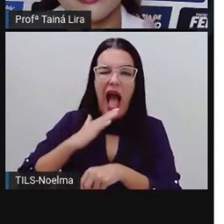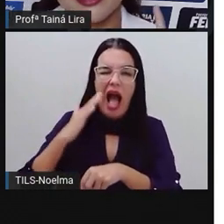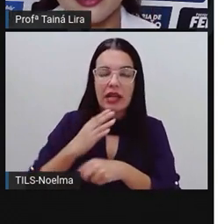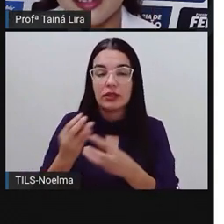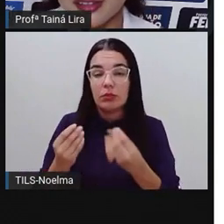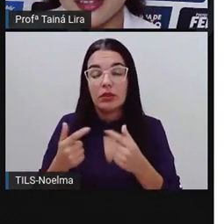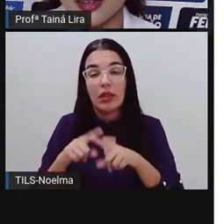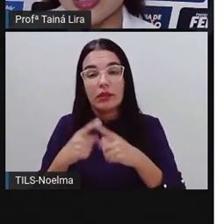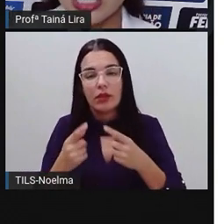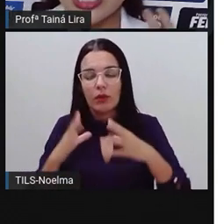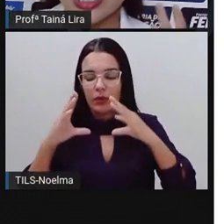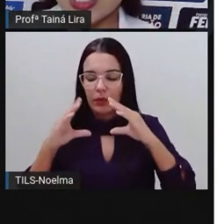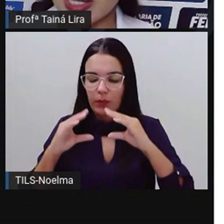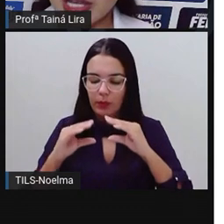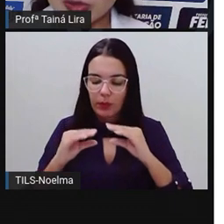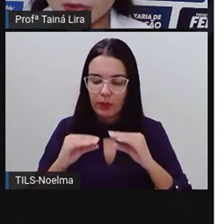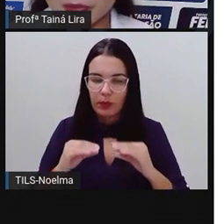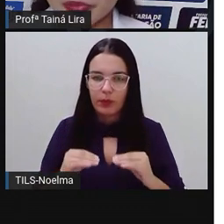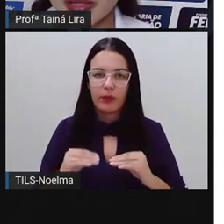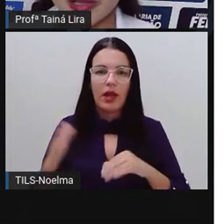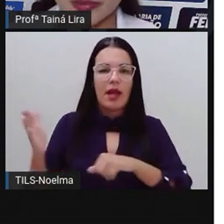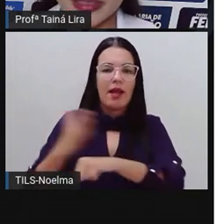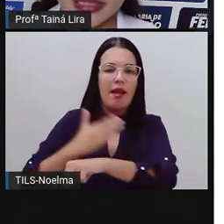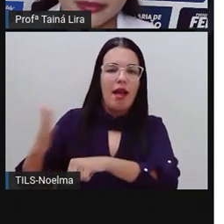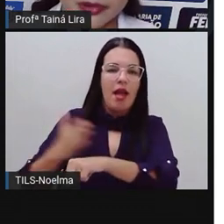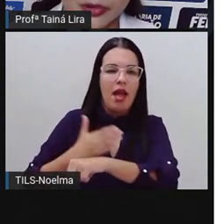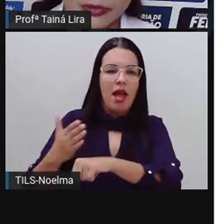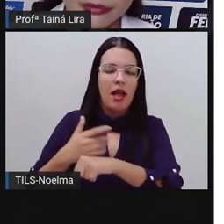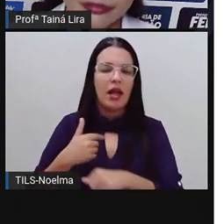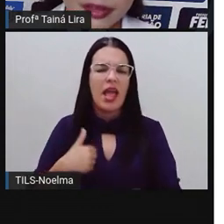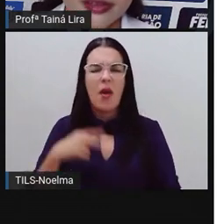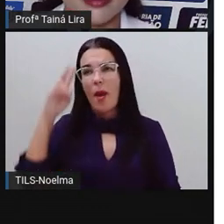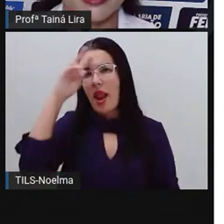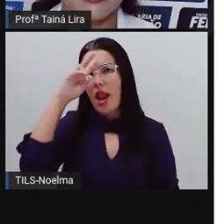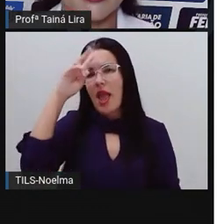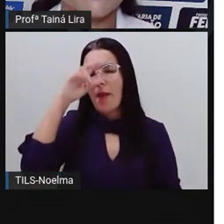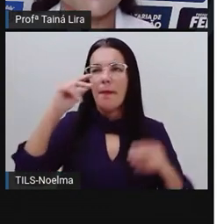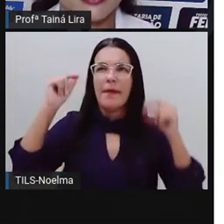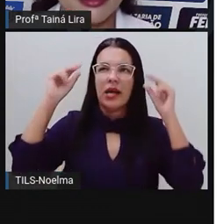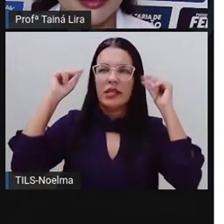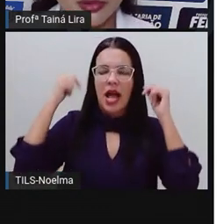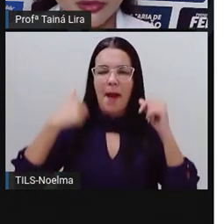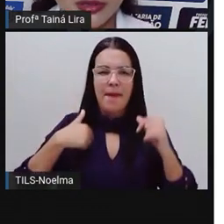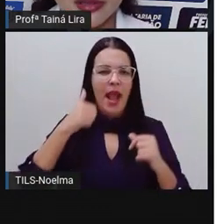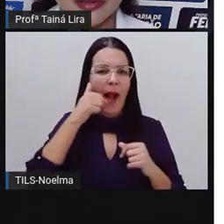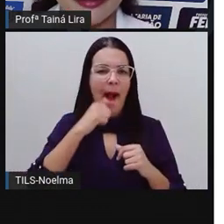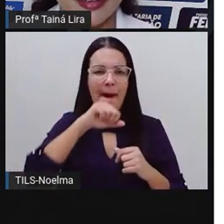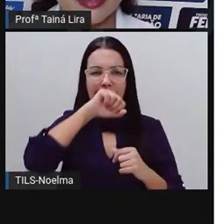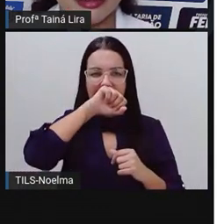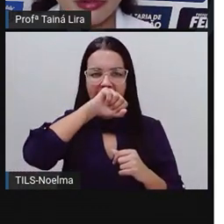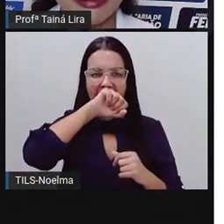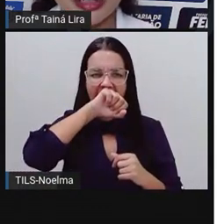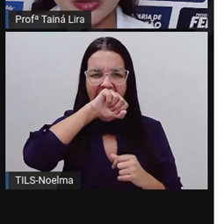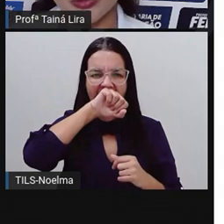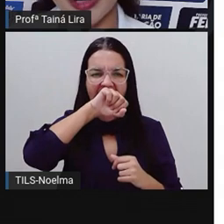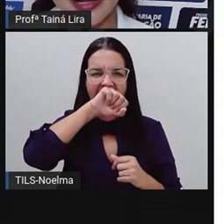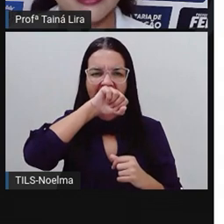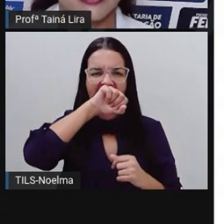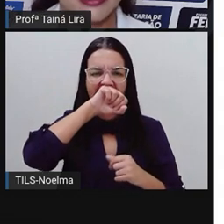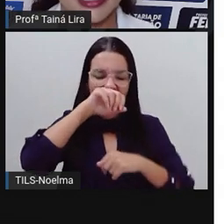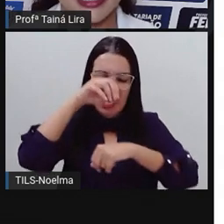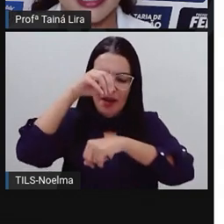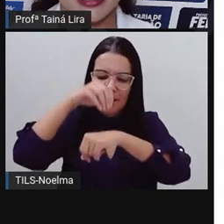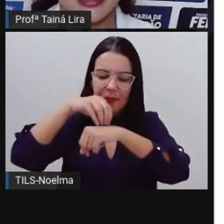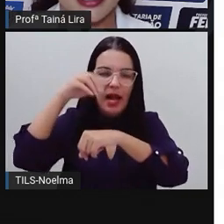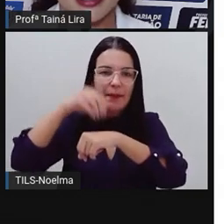diminuir essa sensação de ardor. Eu me lembro que uma vez a minha mãe se queimou fazendo uma fritura